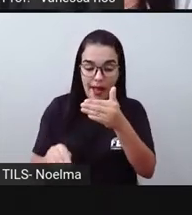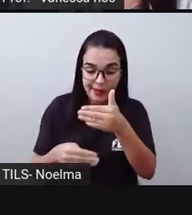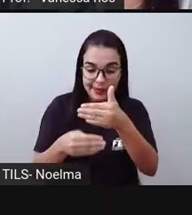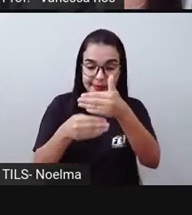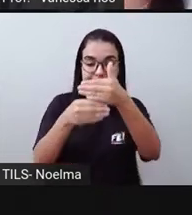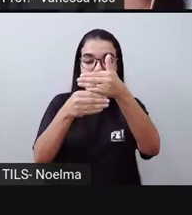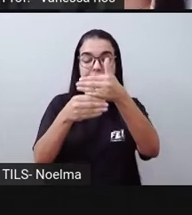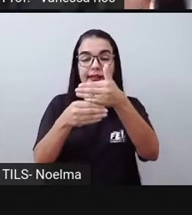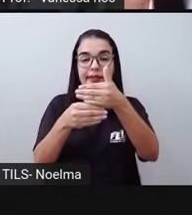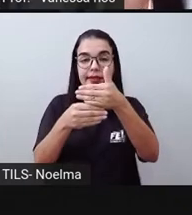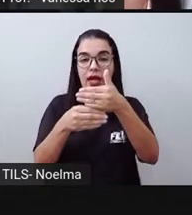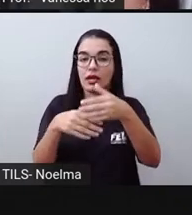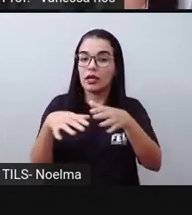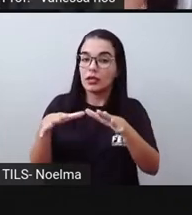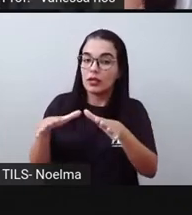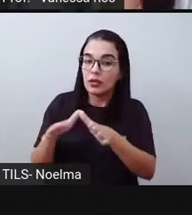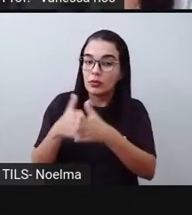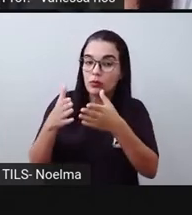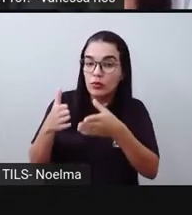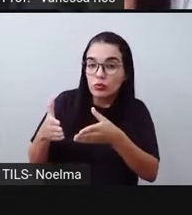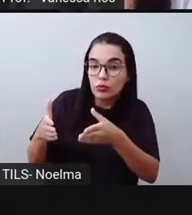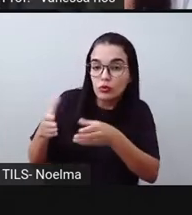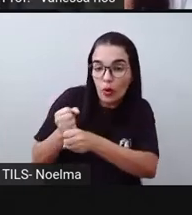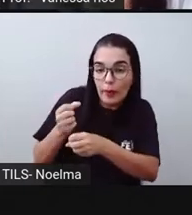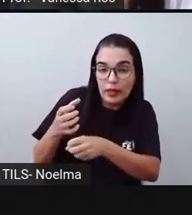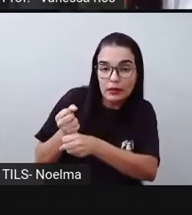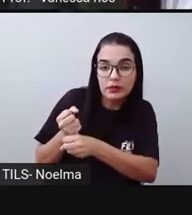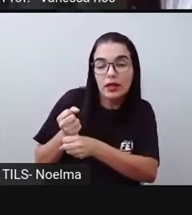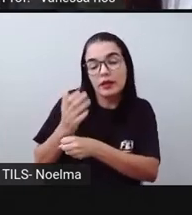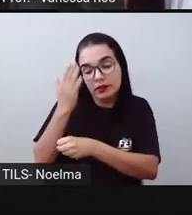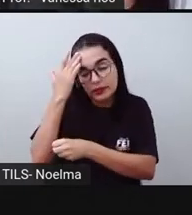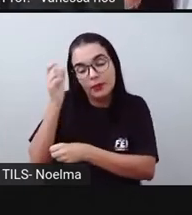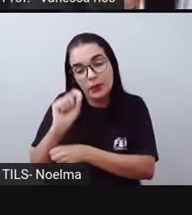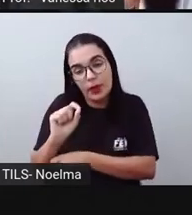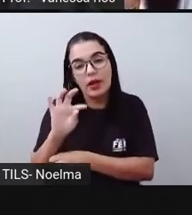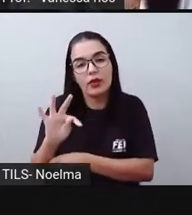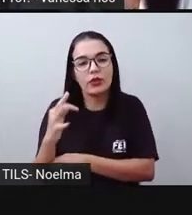quando a gente soma, nós descobrimos aí o total.